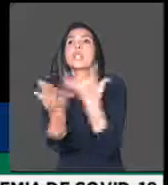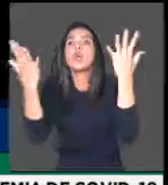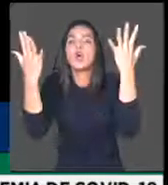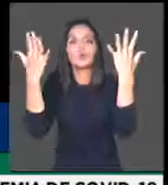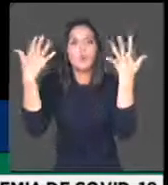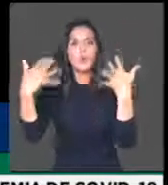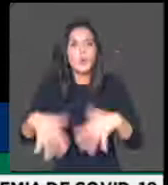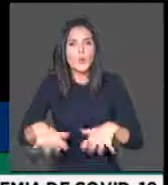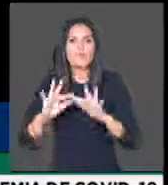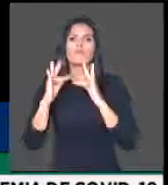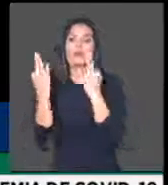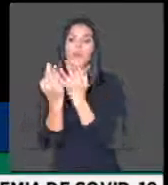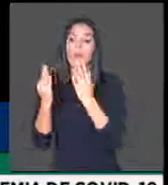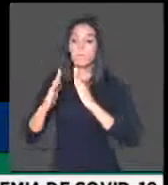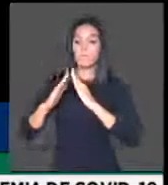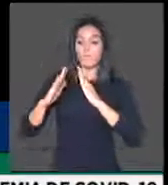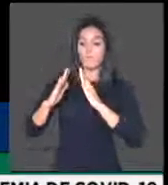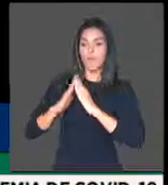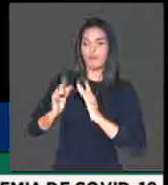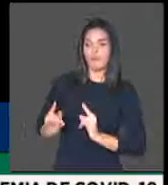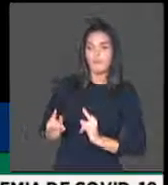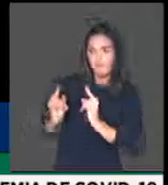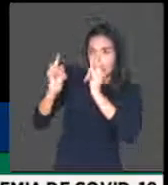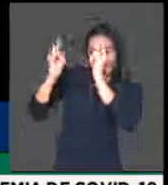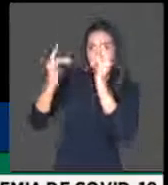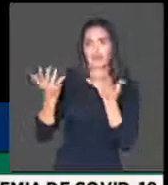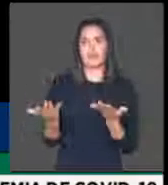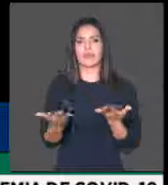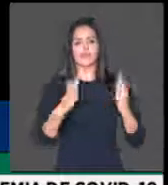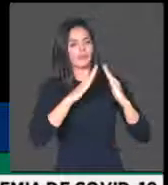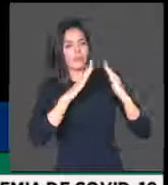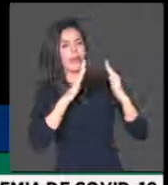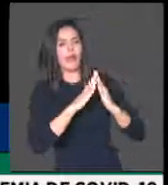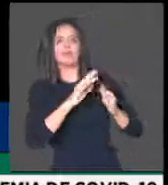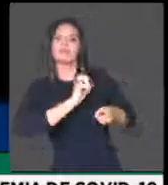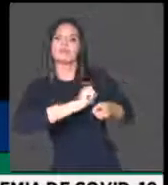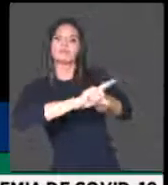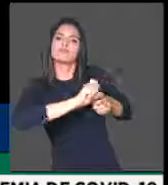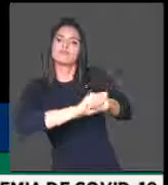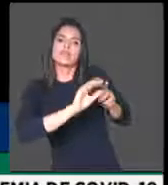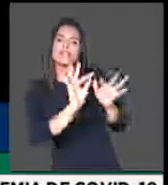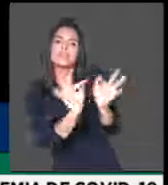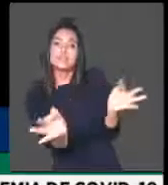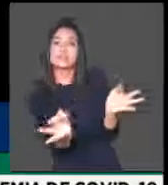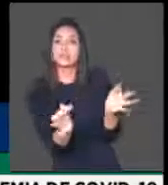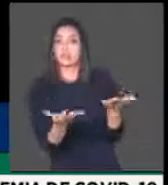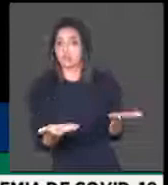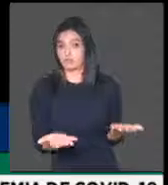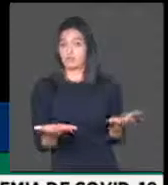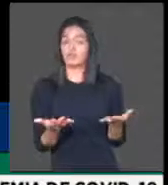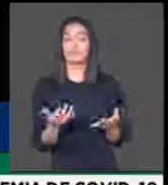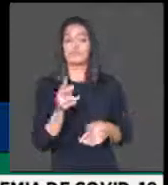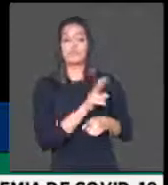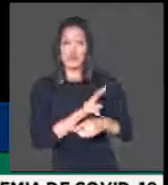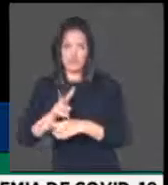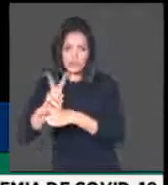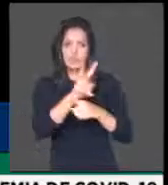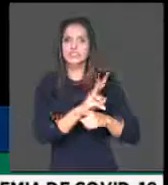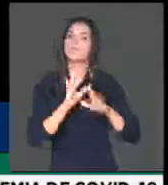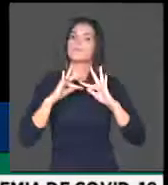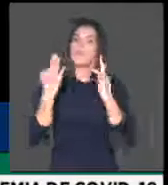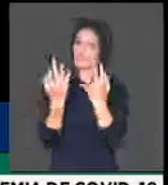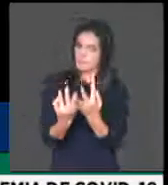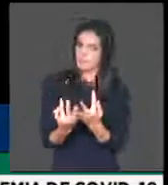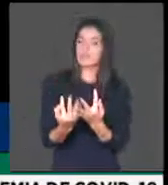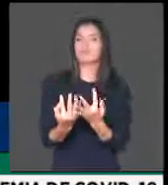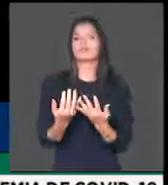que moram em casas ou apartamentos, ou enfim, moradia simples, alugadas. Então, para proteger essas